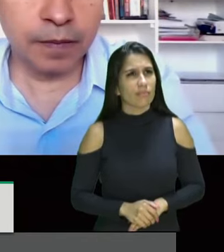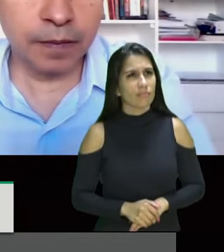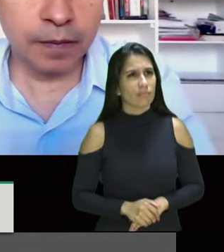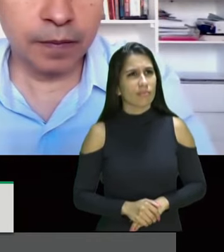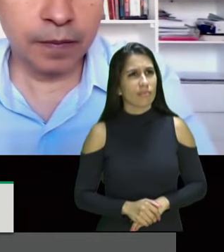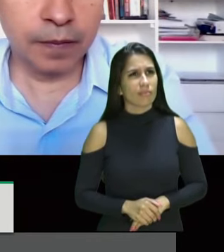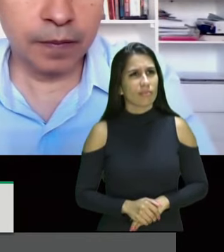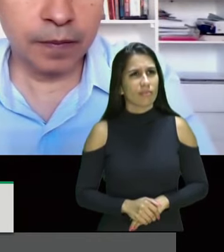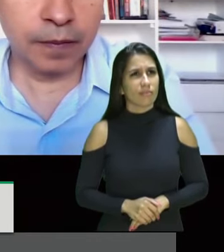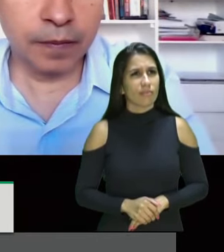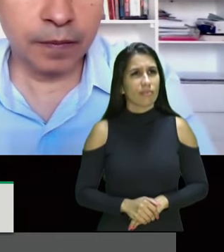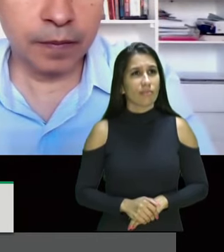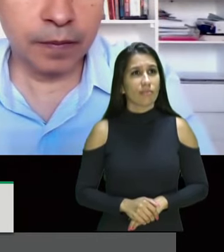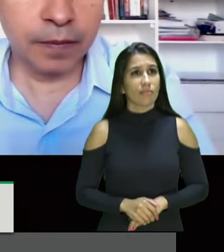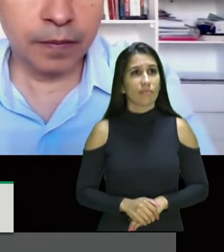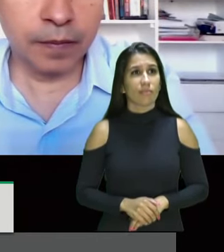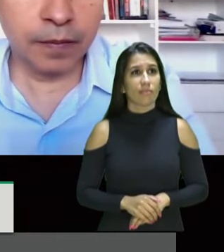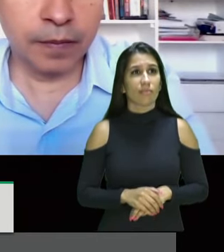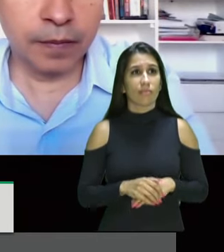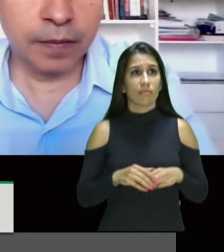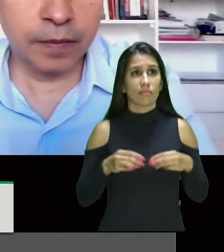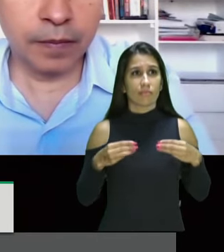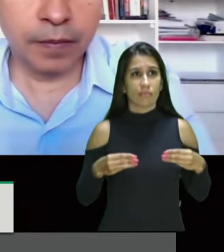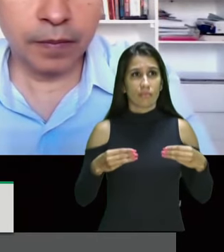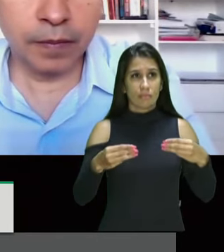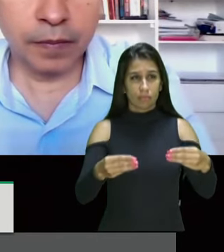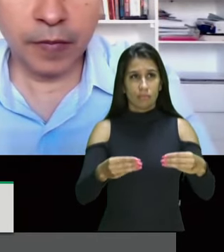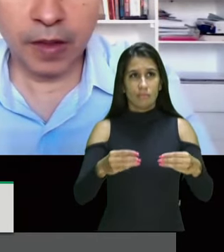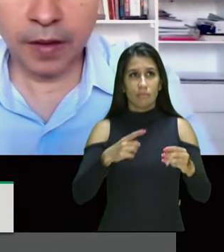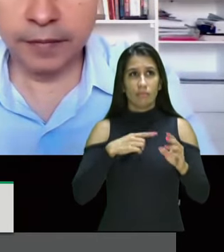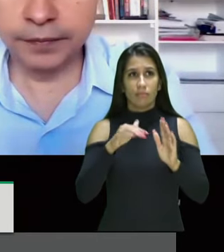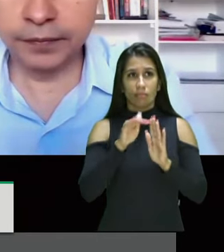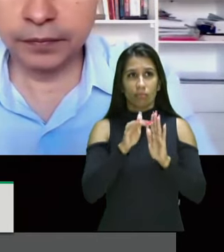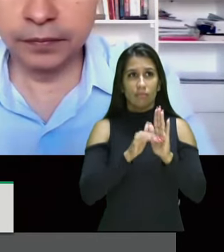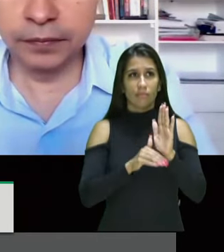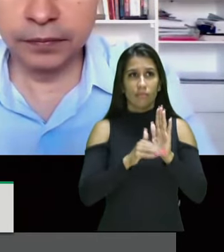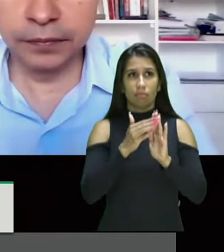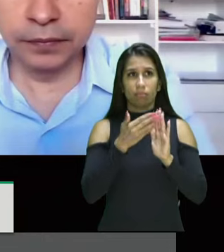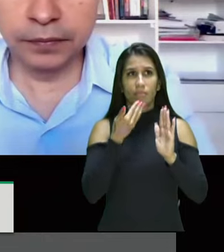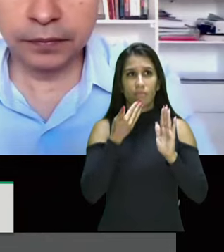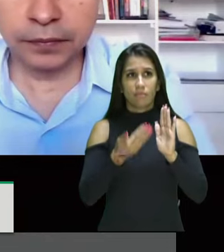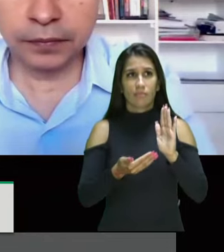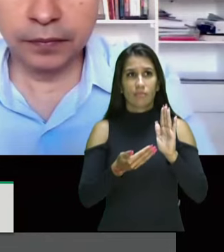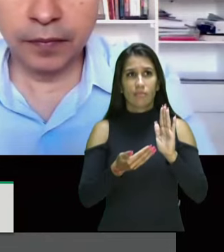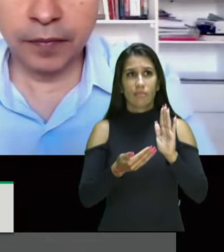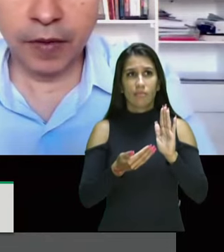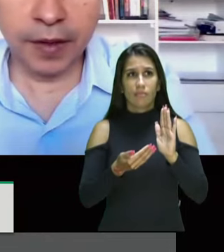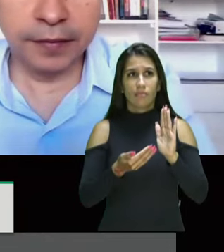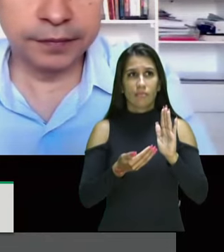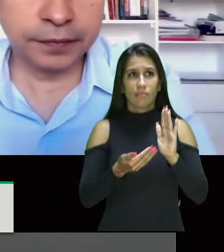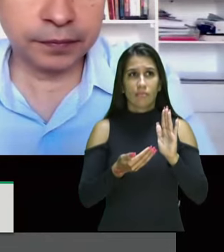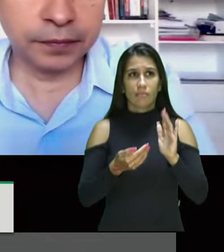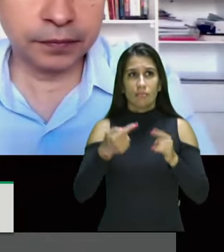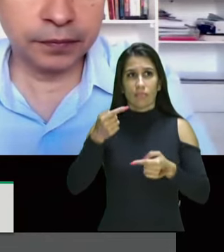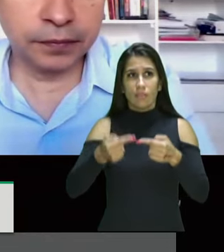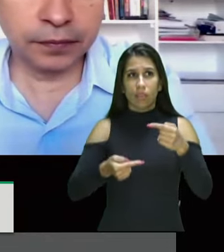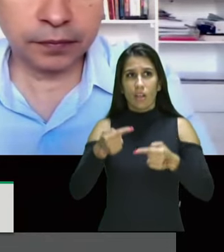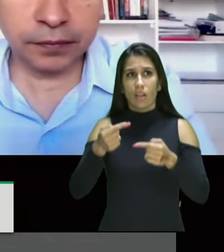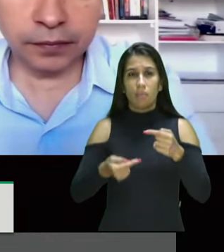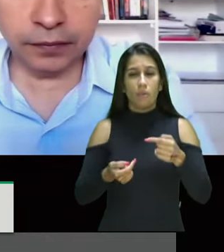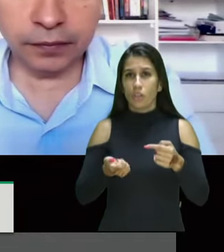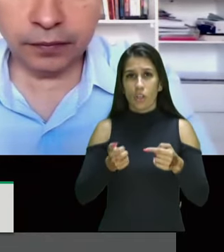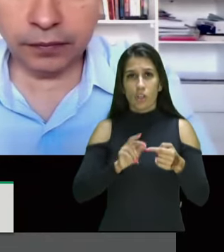Segundo o Ministério, em resposta ao requerimento de informação nº 1.171 de 2020, a política foi descontinuada em